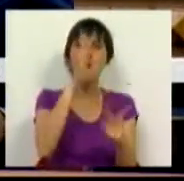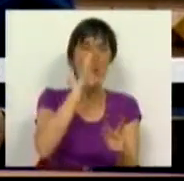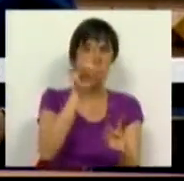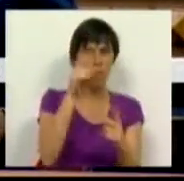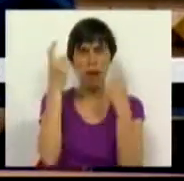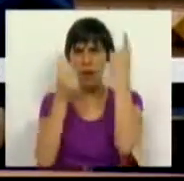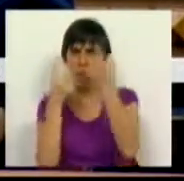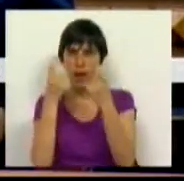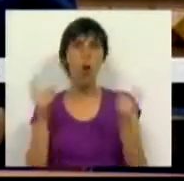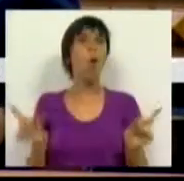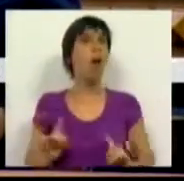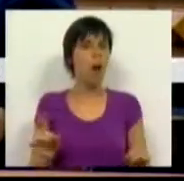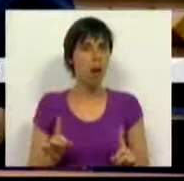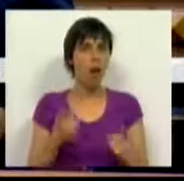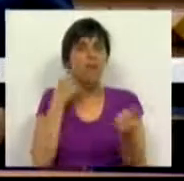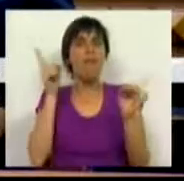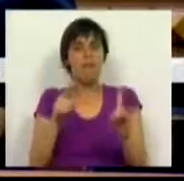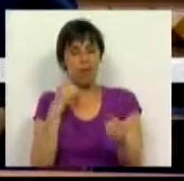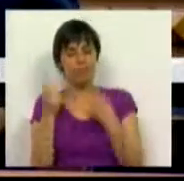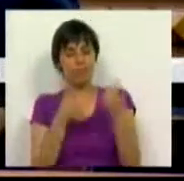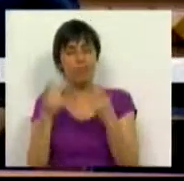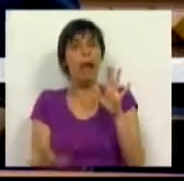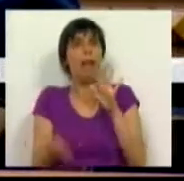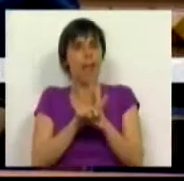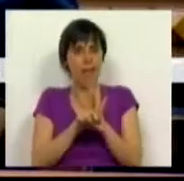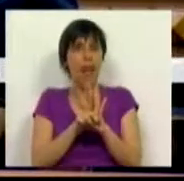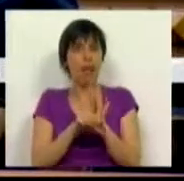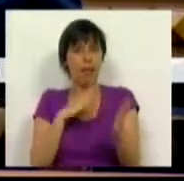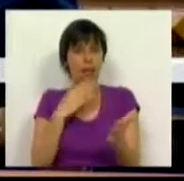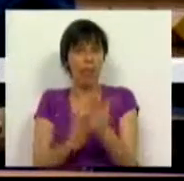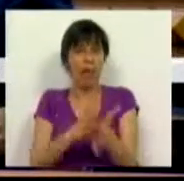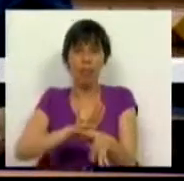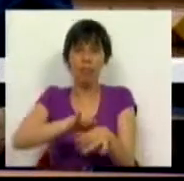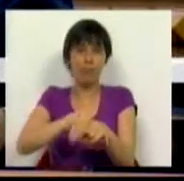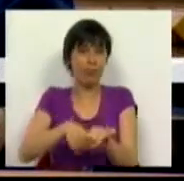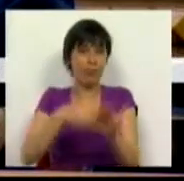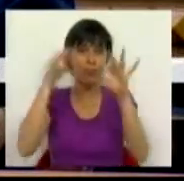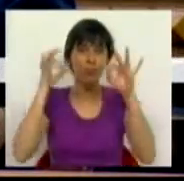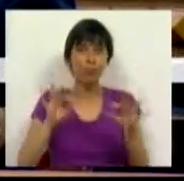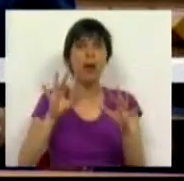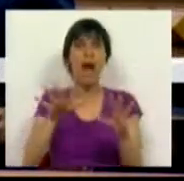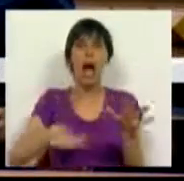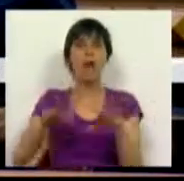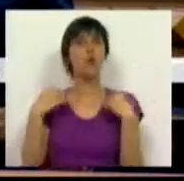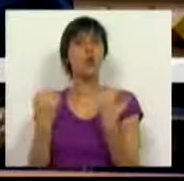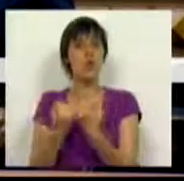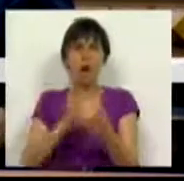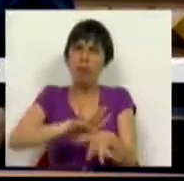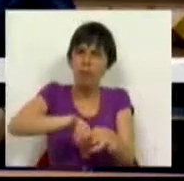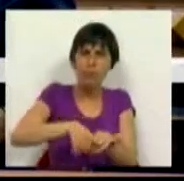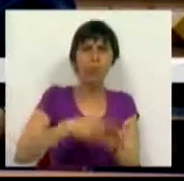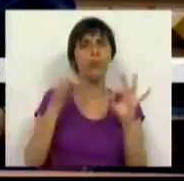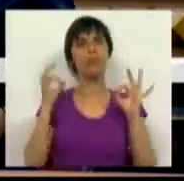Governo a pensar ou não rever esta legislação que tem efeitos desastrosos no plano social e efeitos